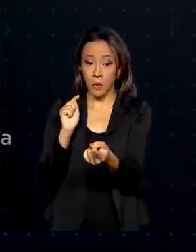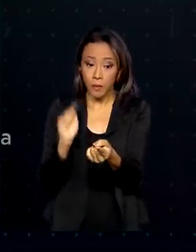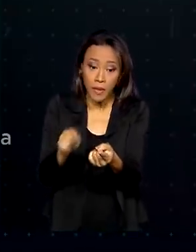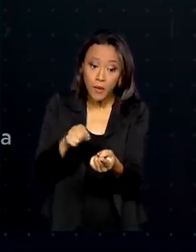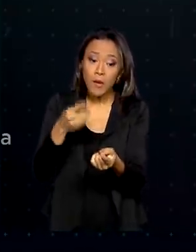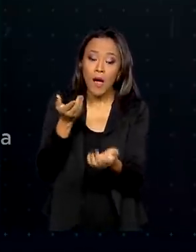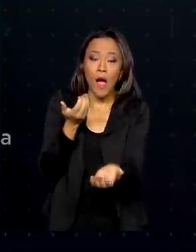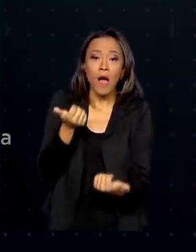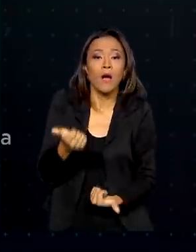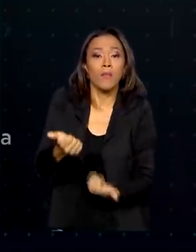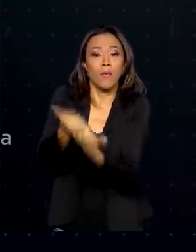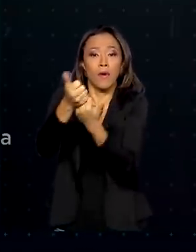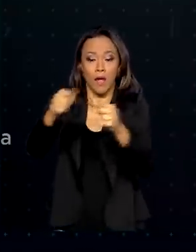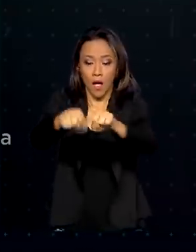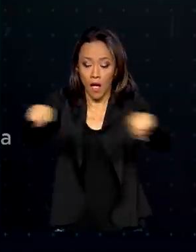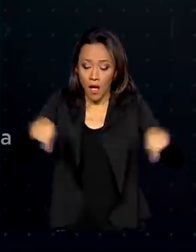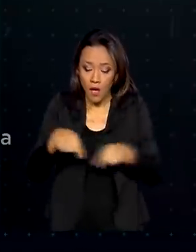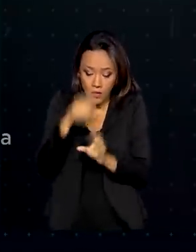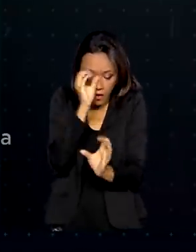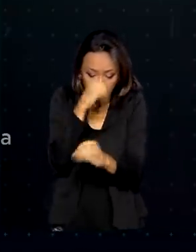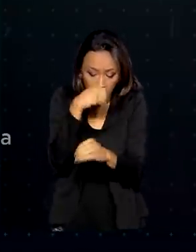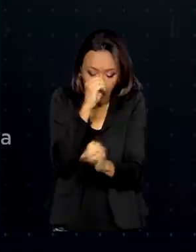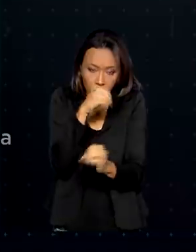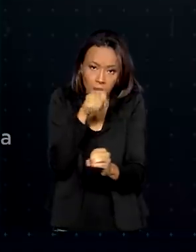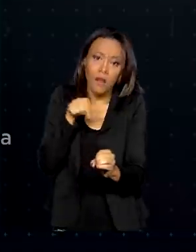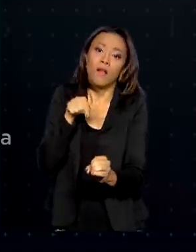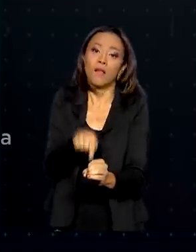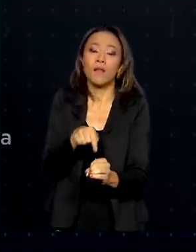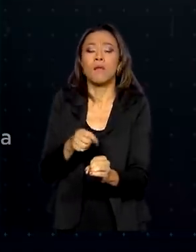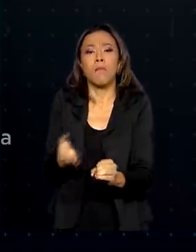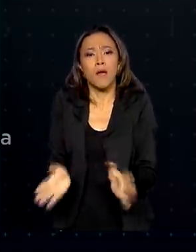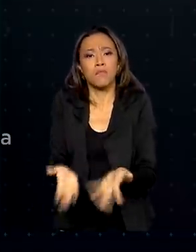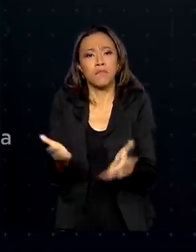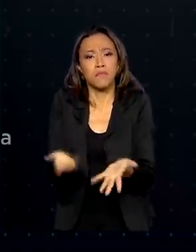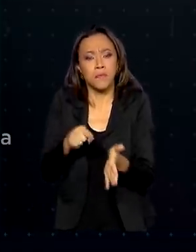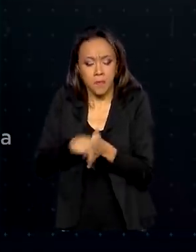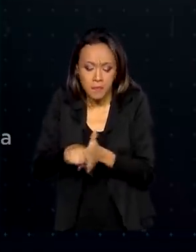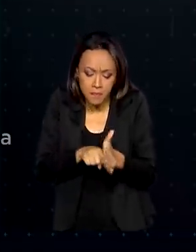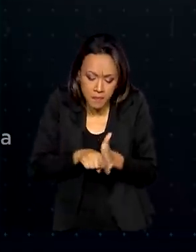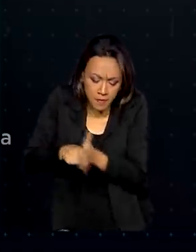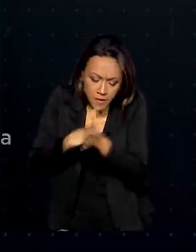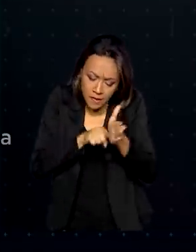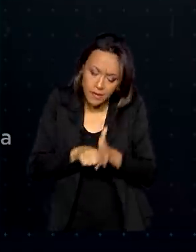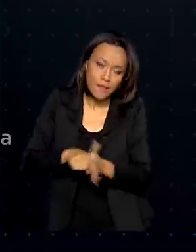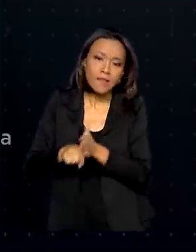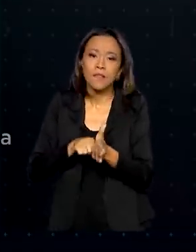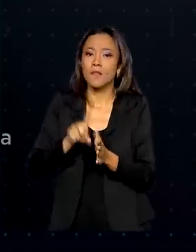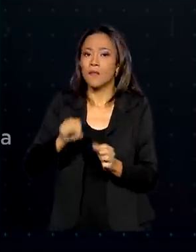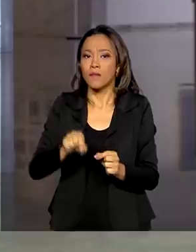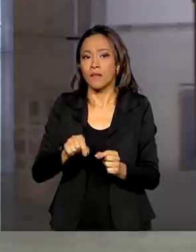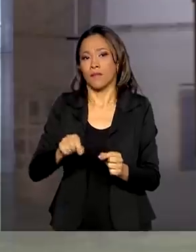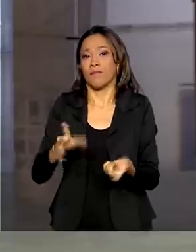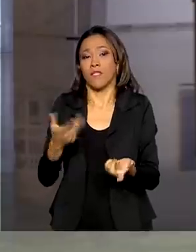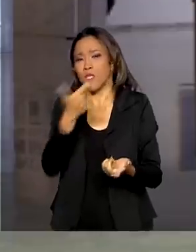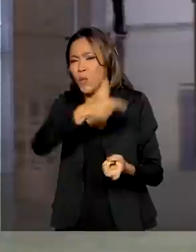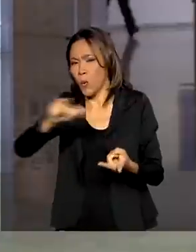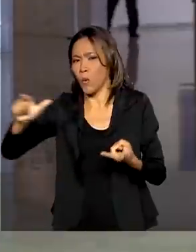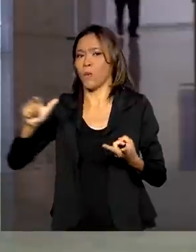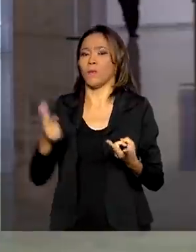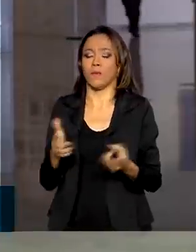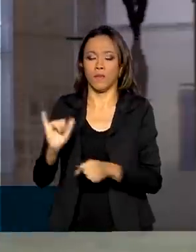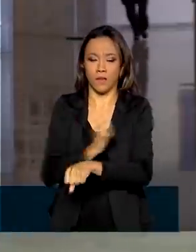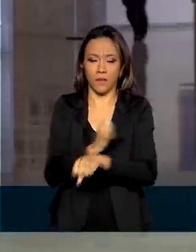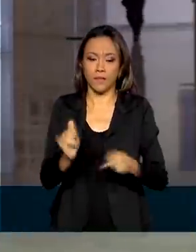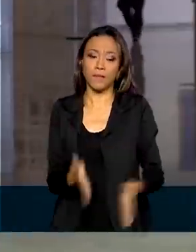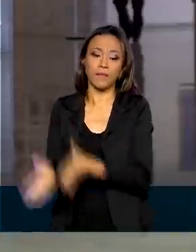laboratórios centrais de saúde pública, fortalecendo serviços de detecção e investigação de surtos. Outra medida